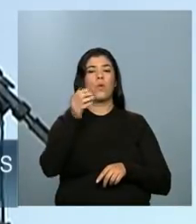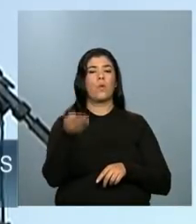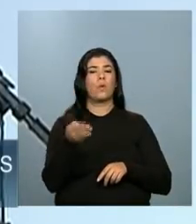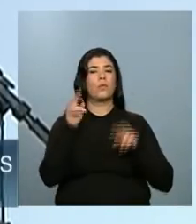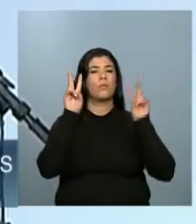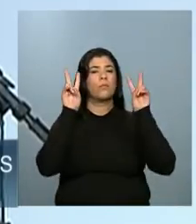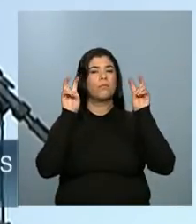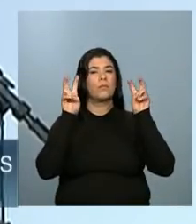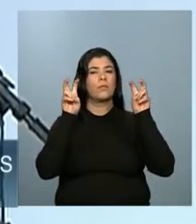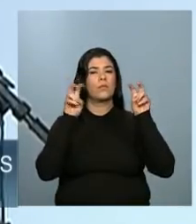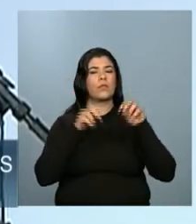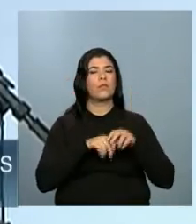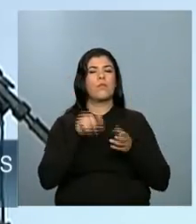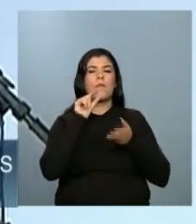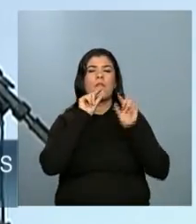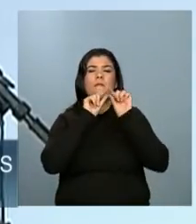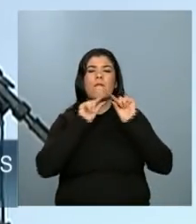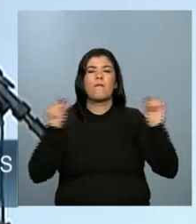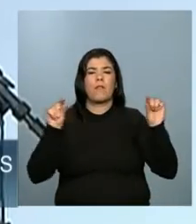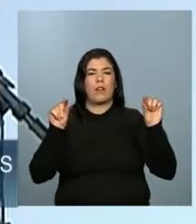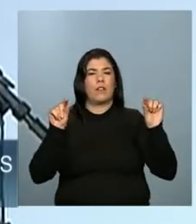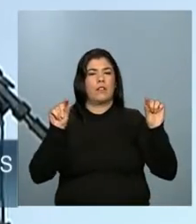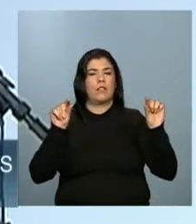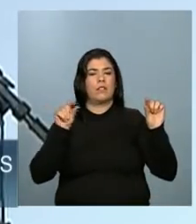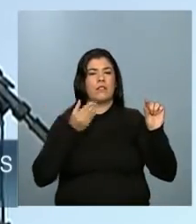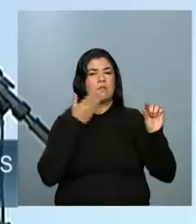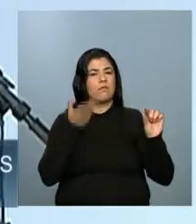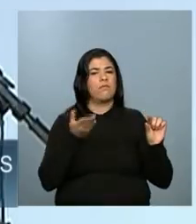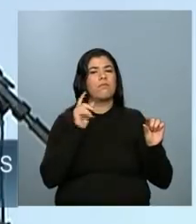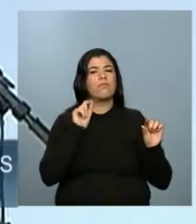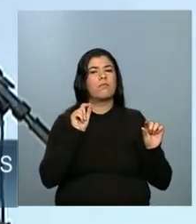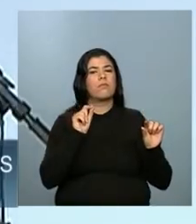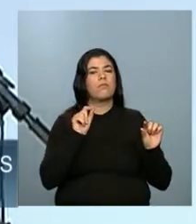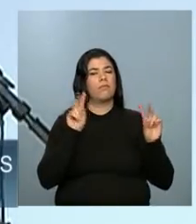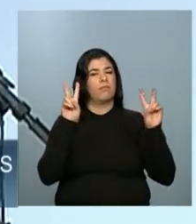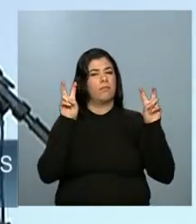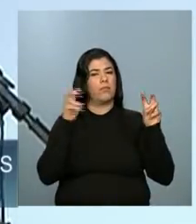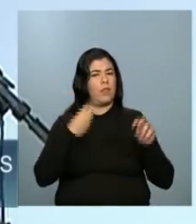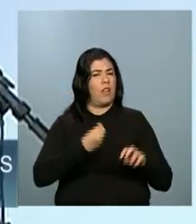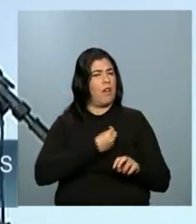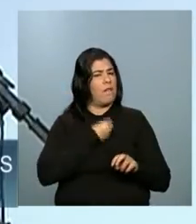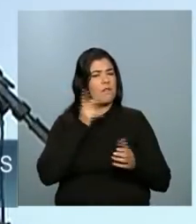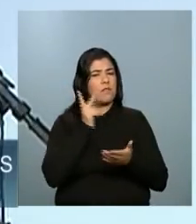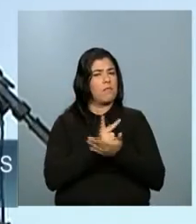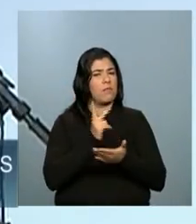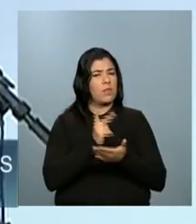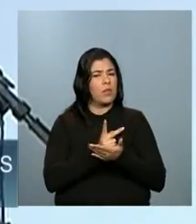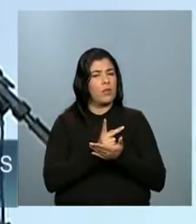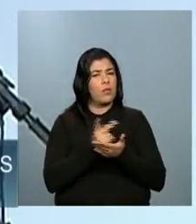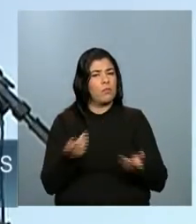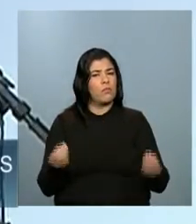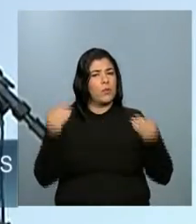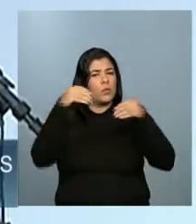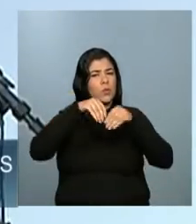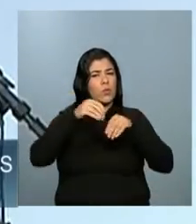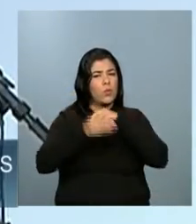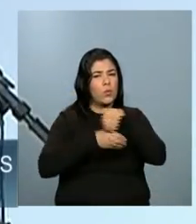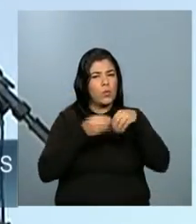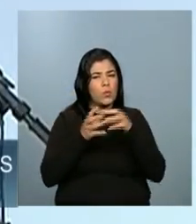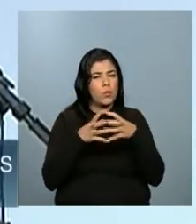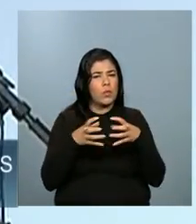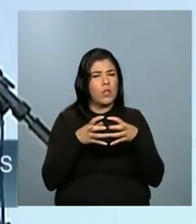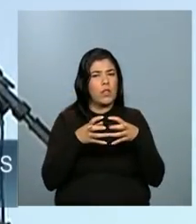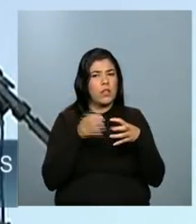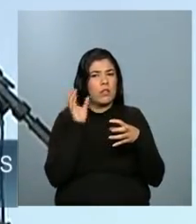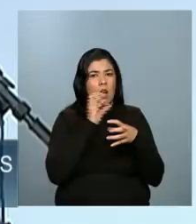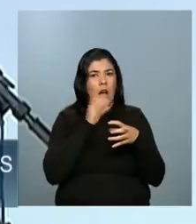tão cara para todos nós. Ele disse assim, a vida é assim mesmo, embrulha tudo, ela esquenta